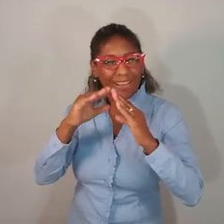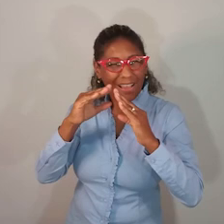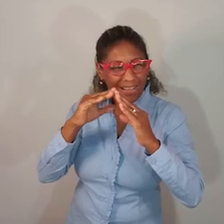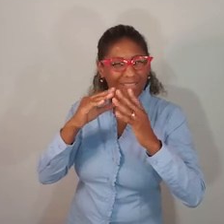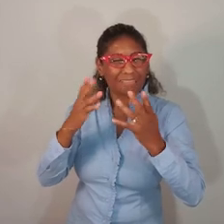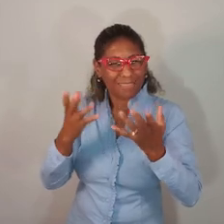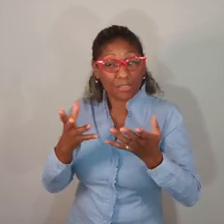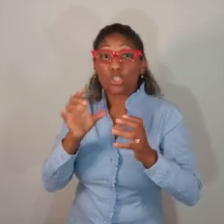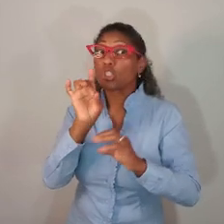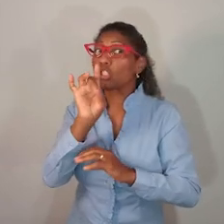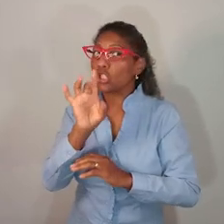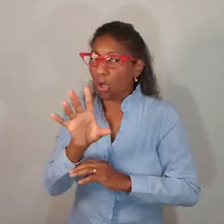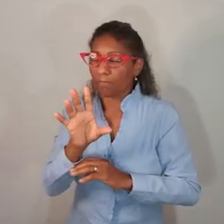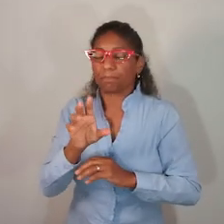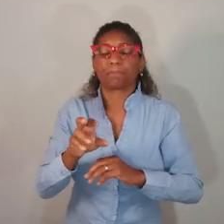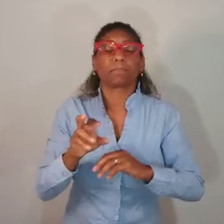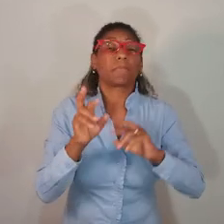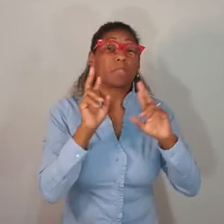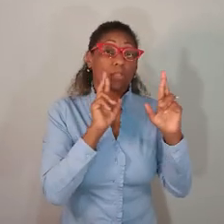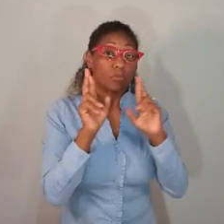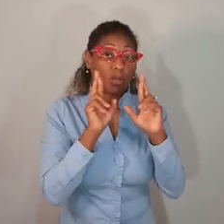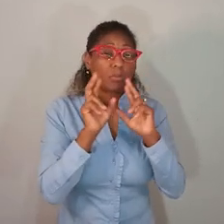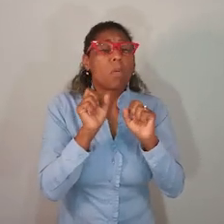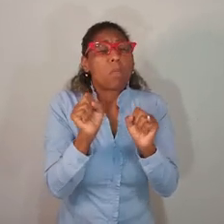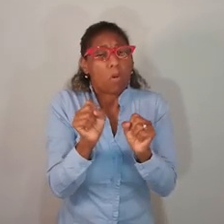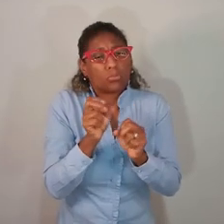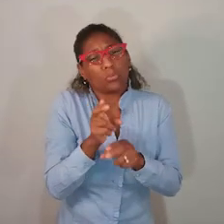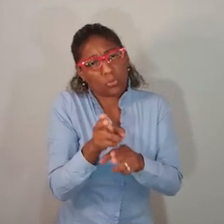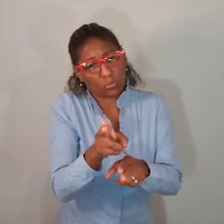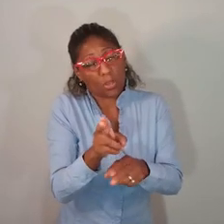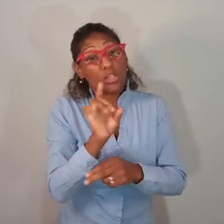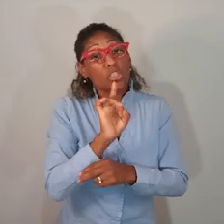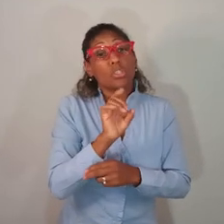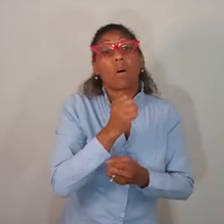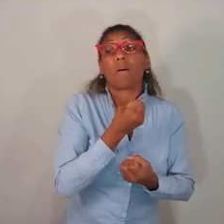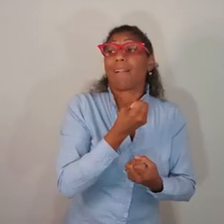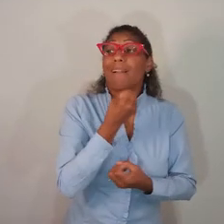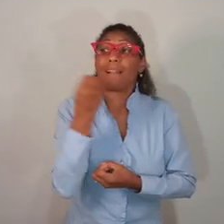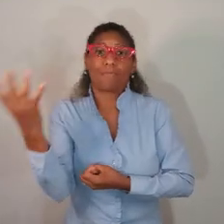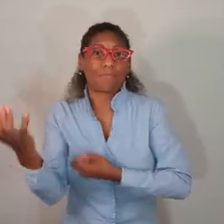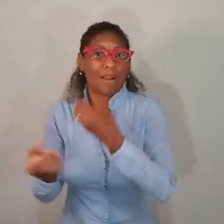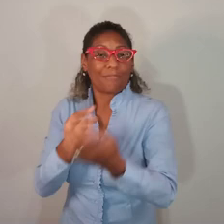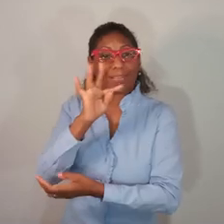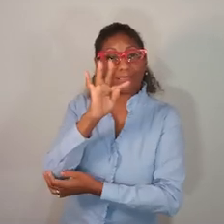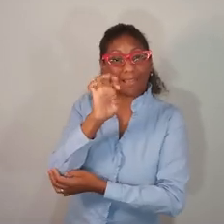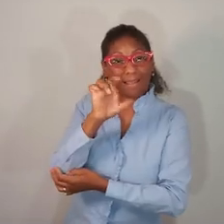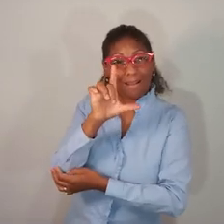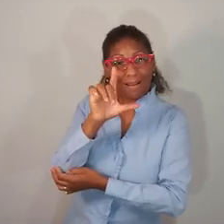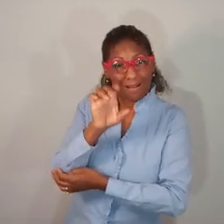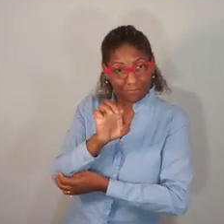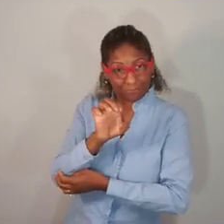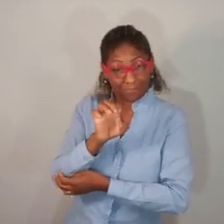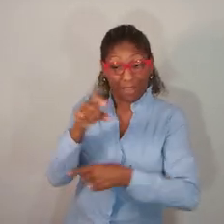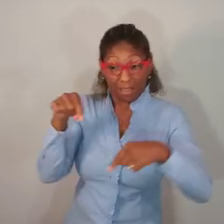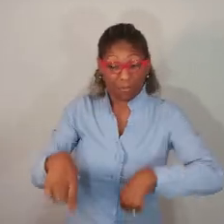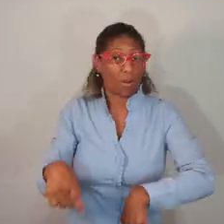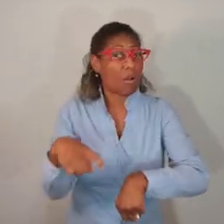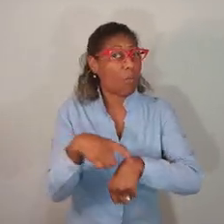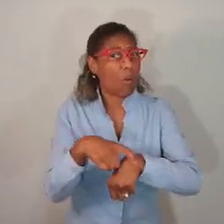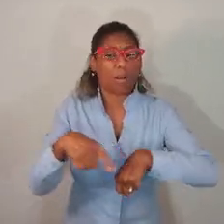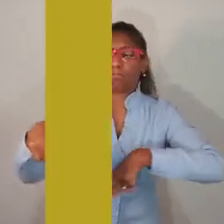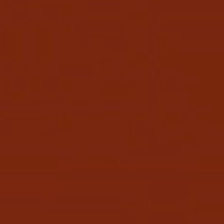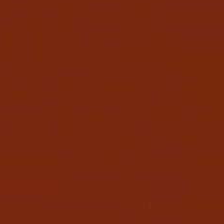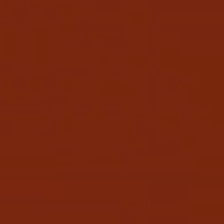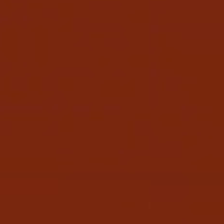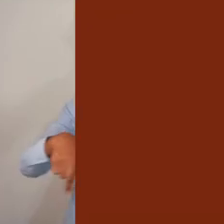veterinários, além de atividades industriais noturnas. Restaurantes podem seguir operando nesse horário apenas no sistema de